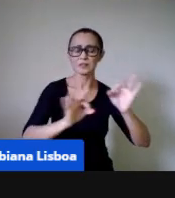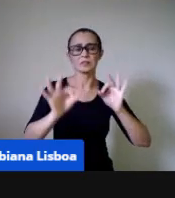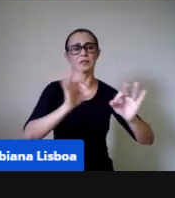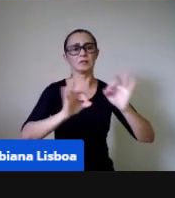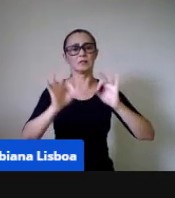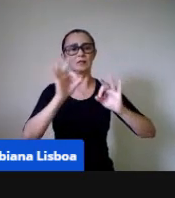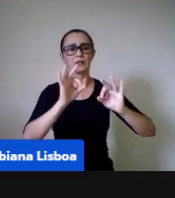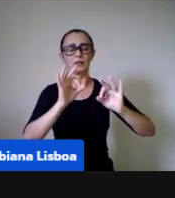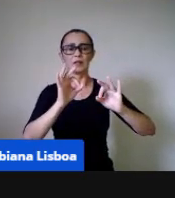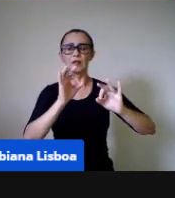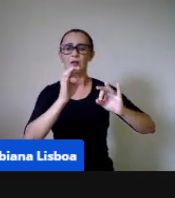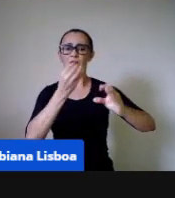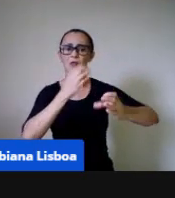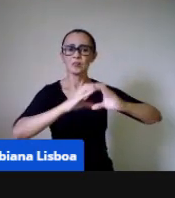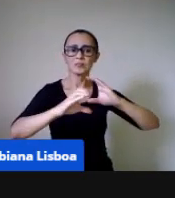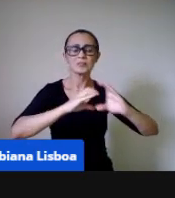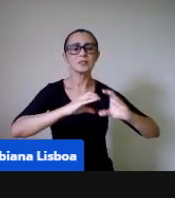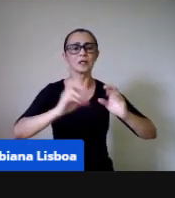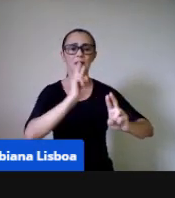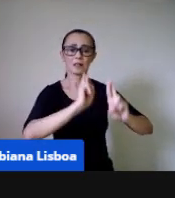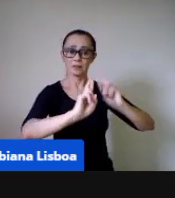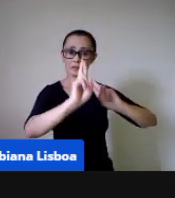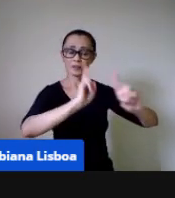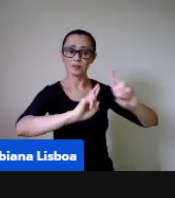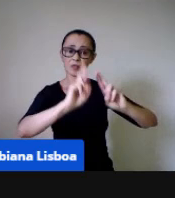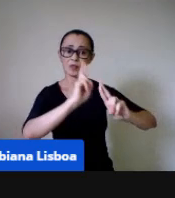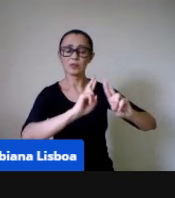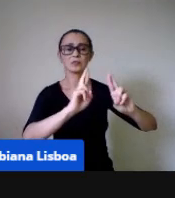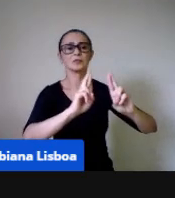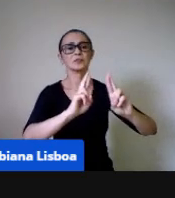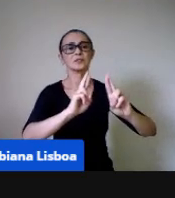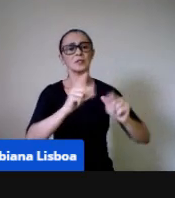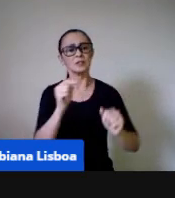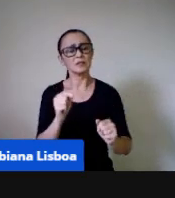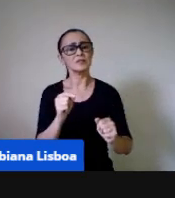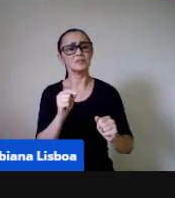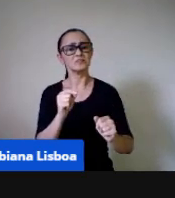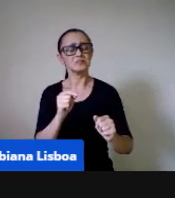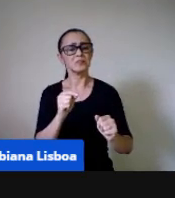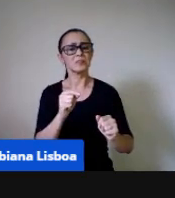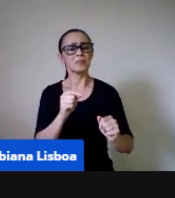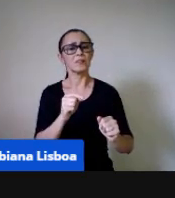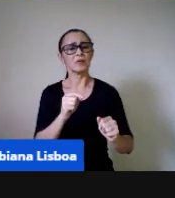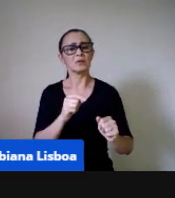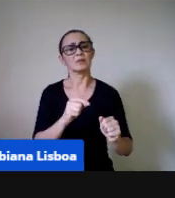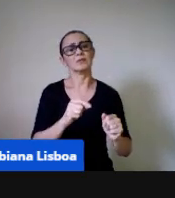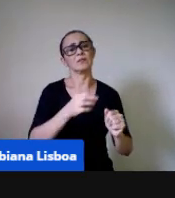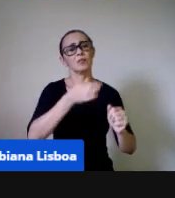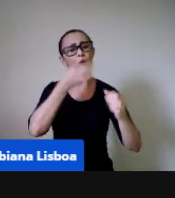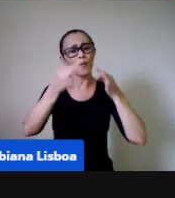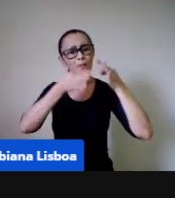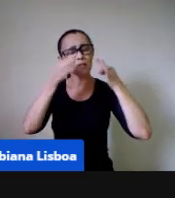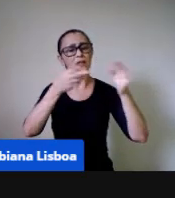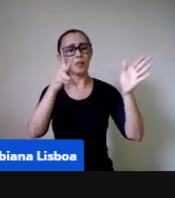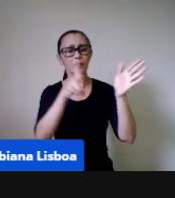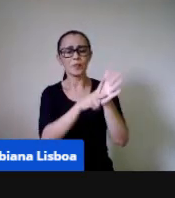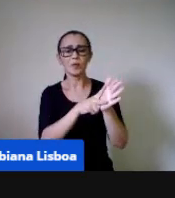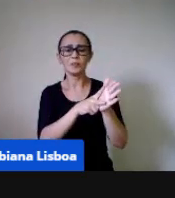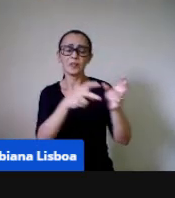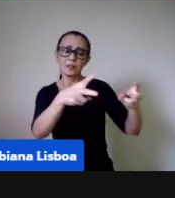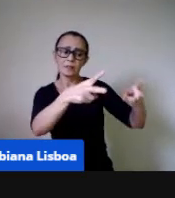procedimentos e resultados e defender o ponto de vista e considerar a produção dos outros. Então,